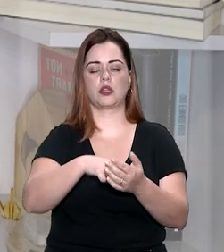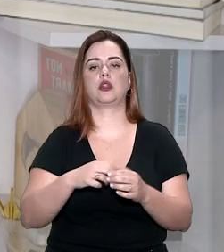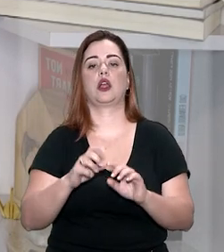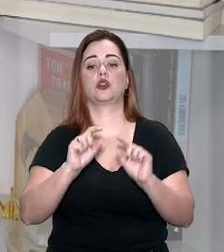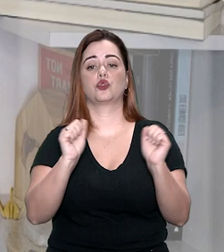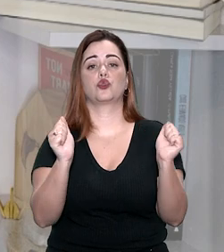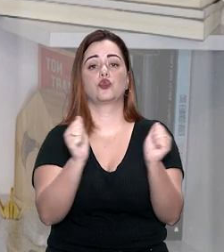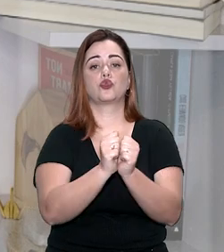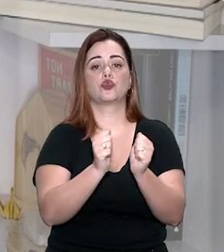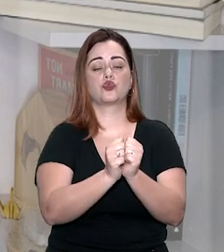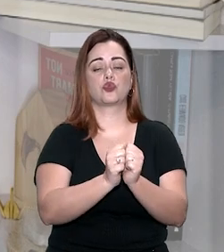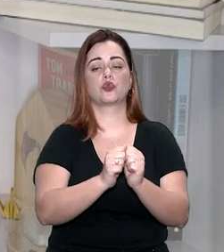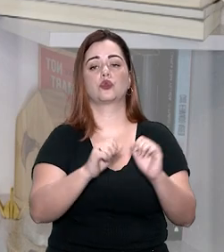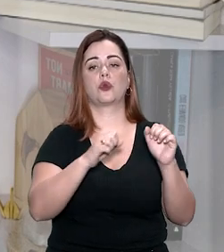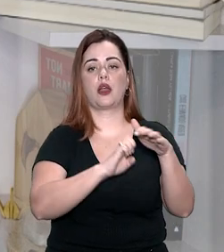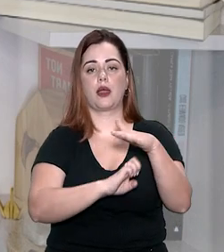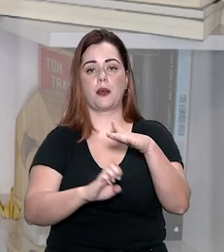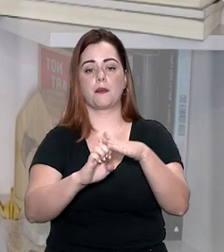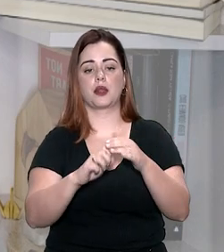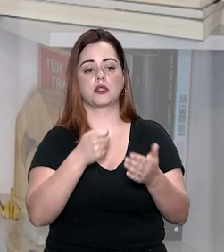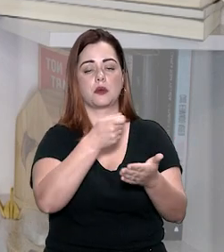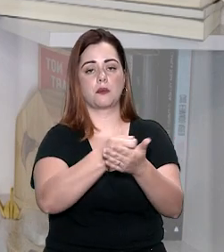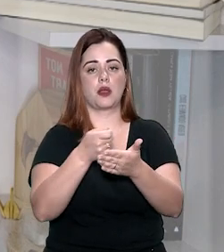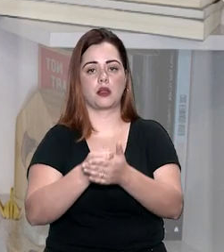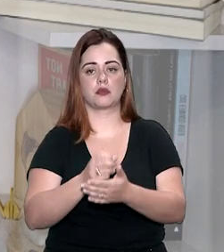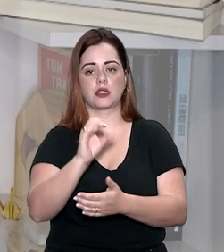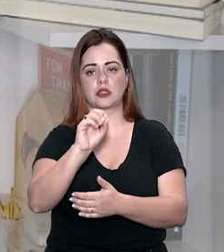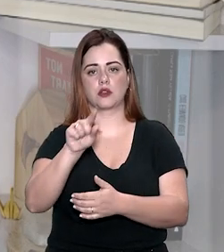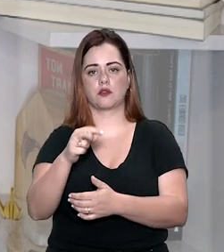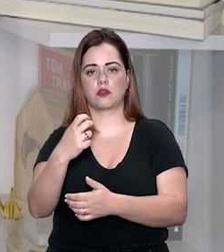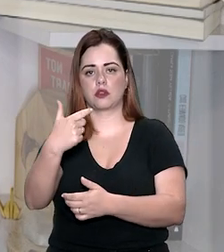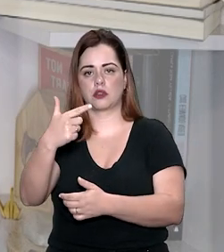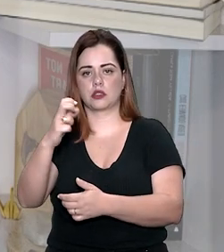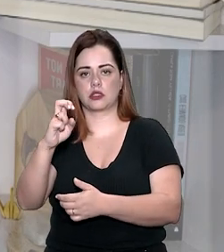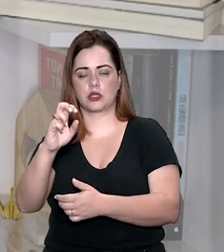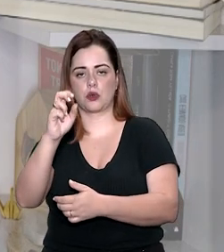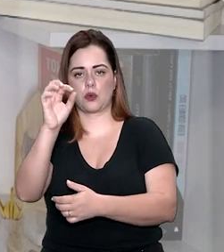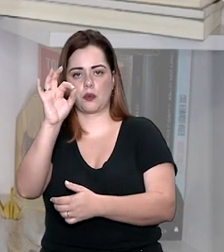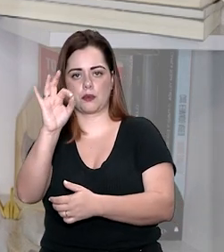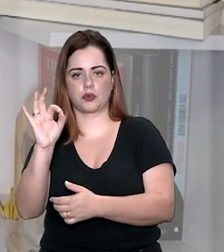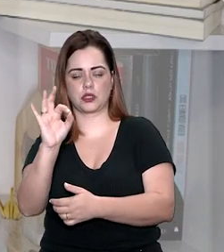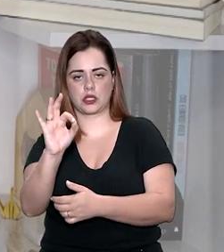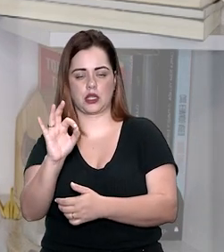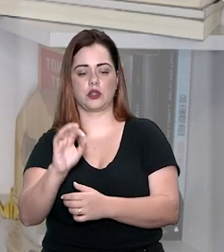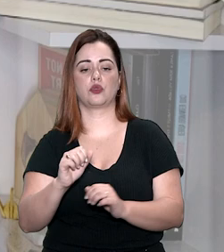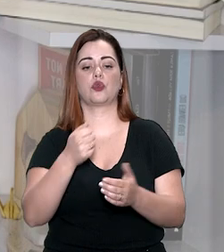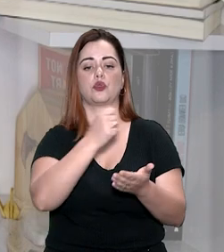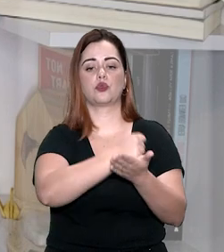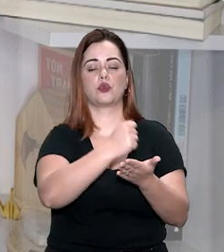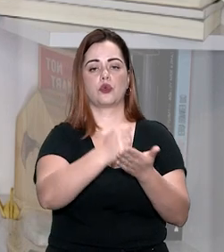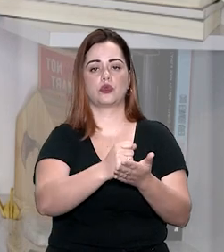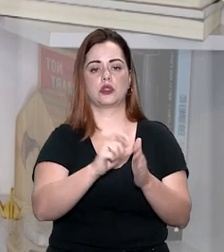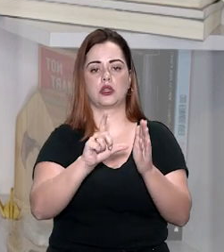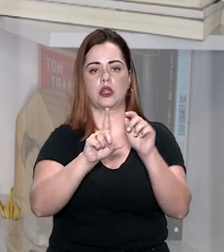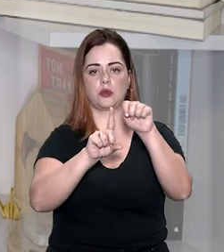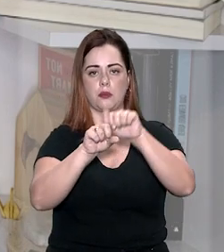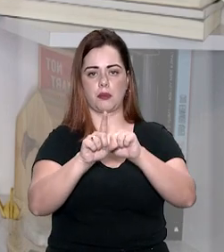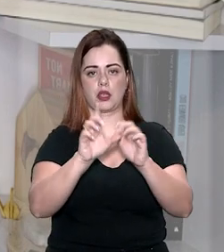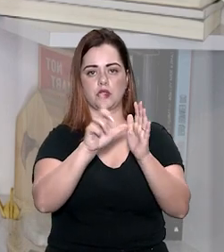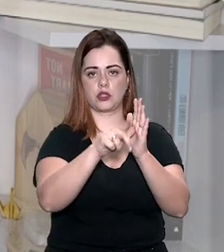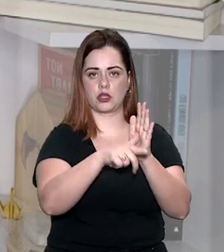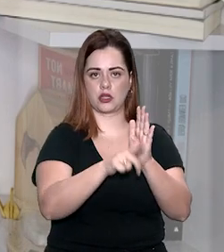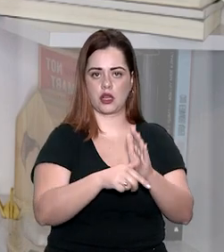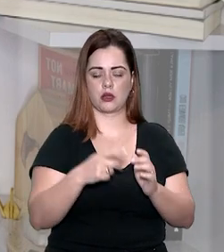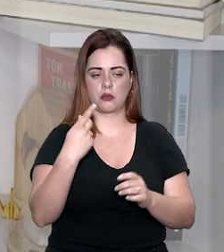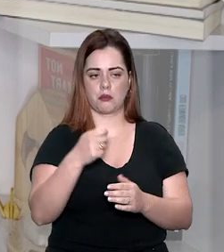solidária, junto à incorporadora, ao pagamento de 0,5% do valor do contrato por mês de atraso a